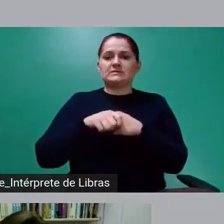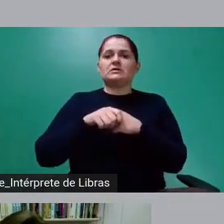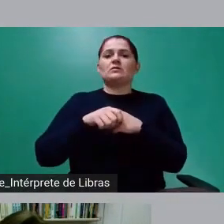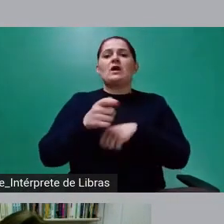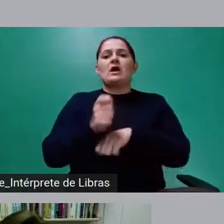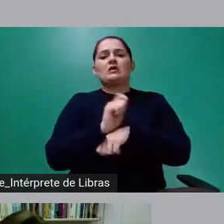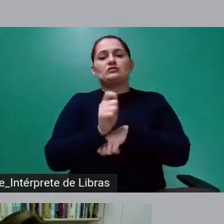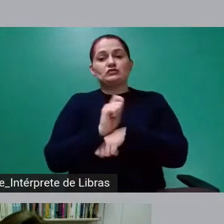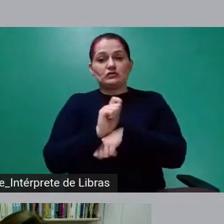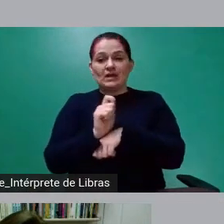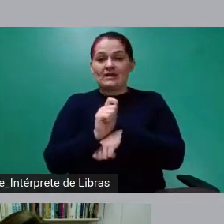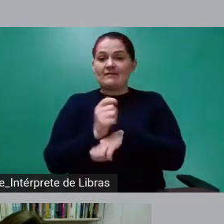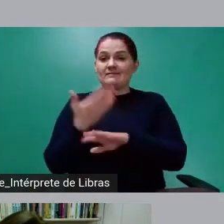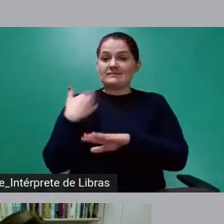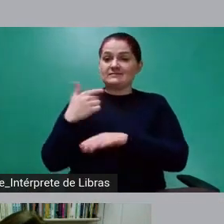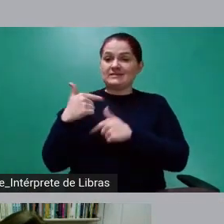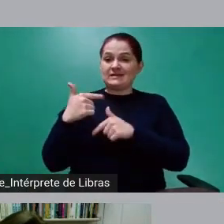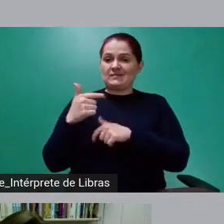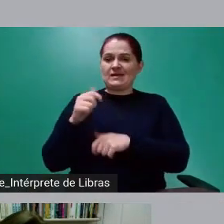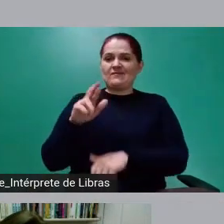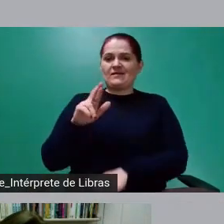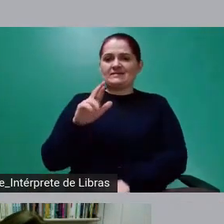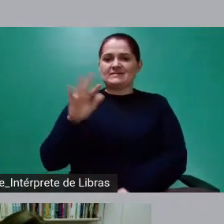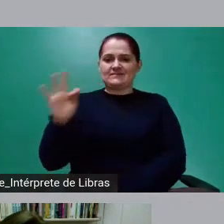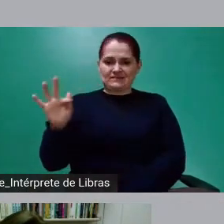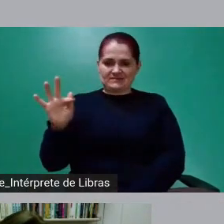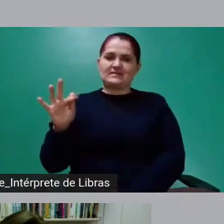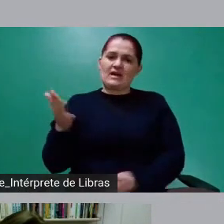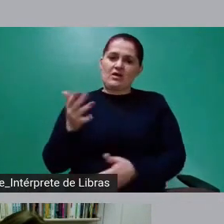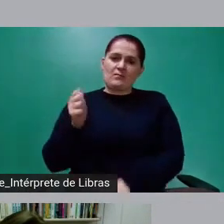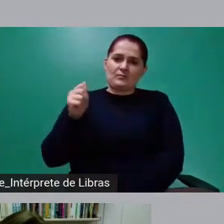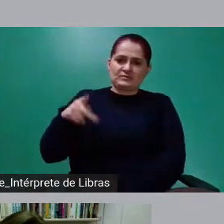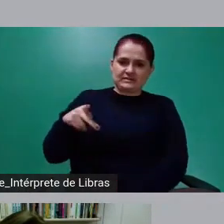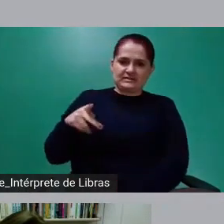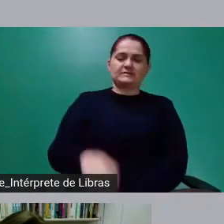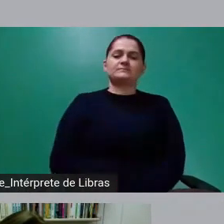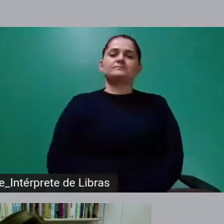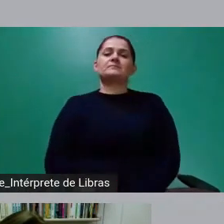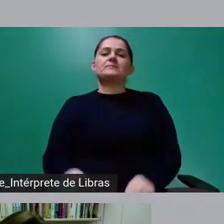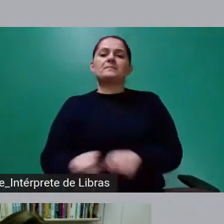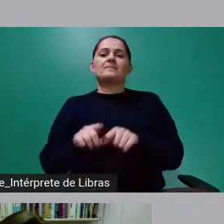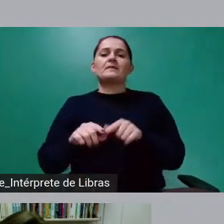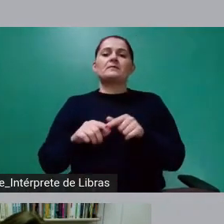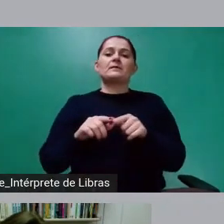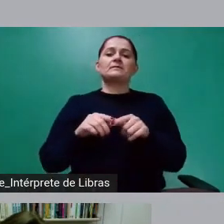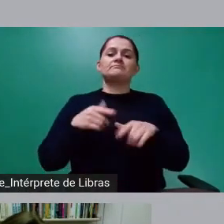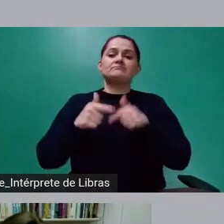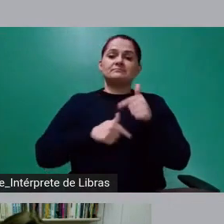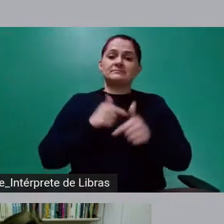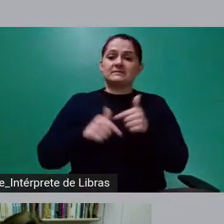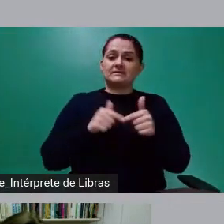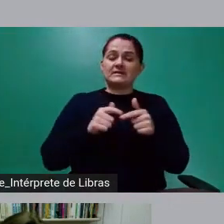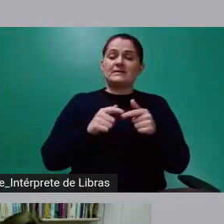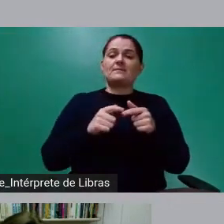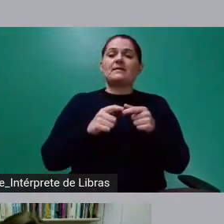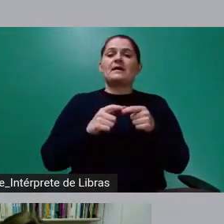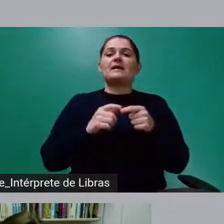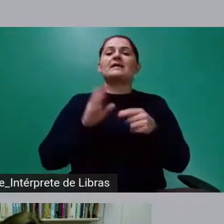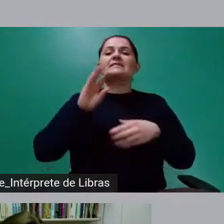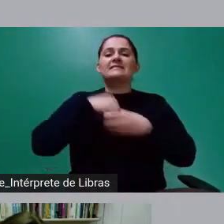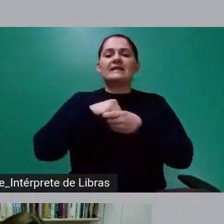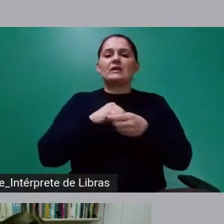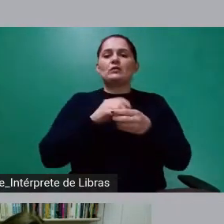Aposentada do Ministério da Fazenda. Atuou como membro da Comissão da Auditoria da Dívida do Equador e da Grécia,